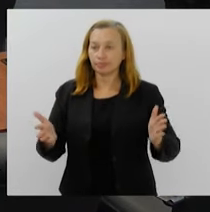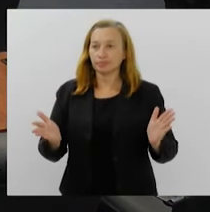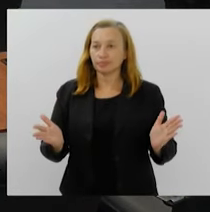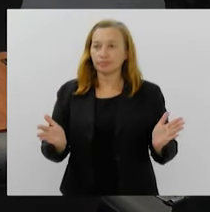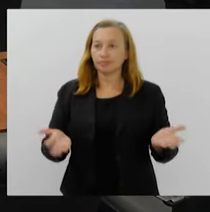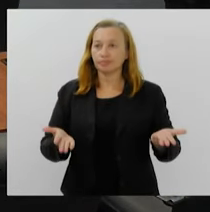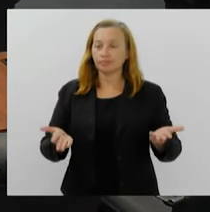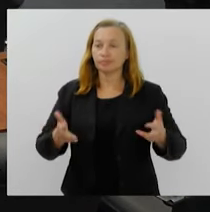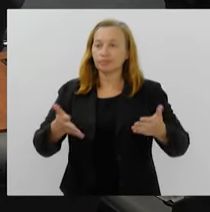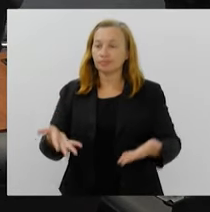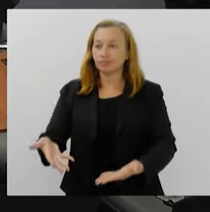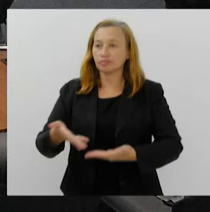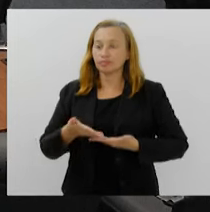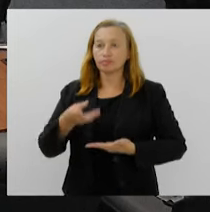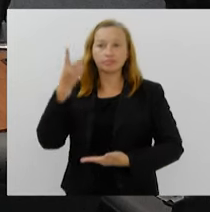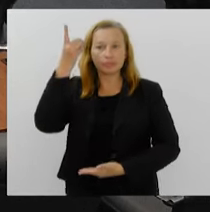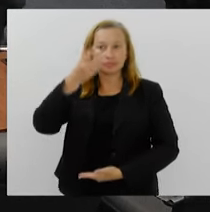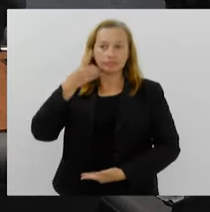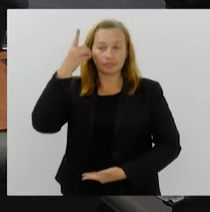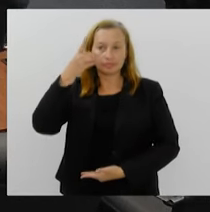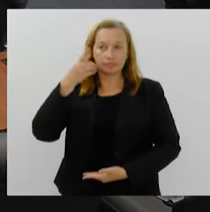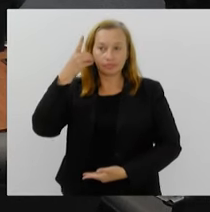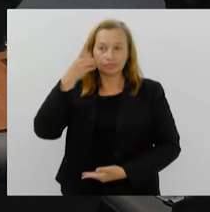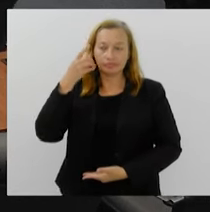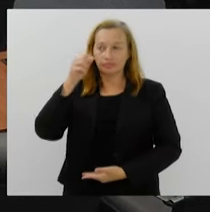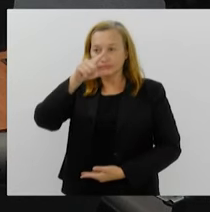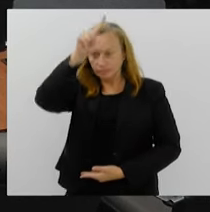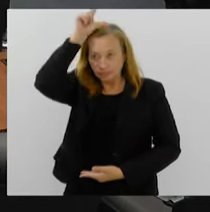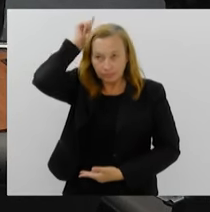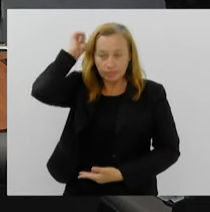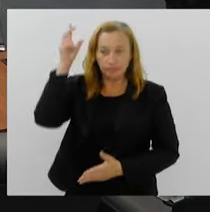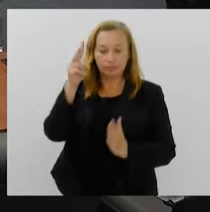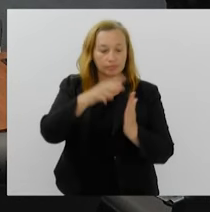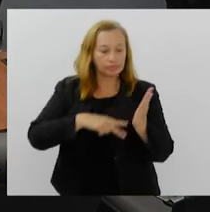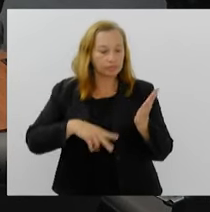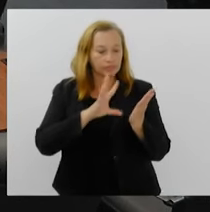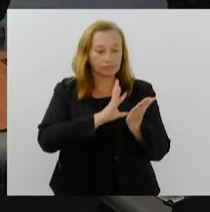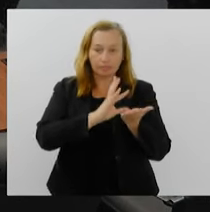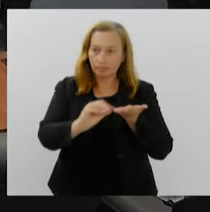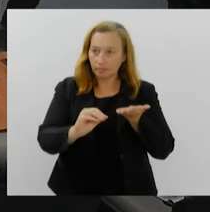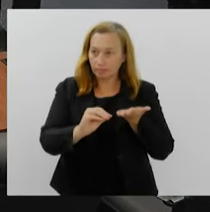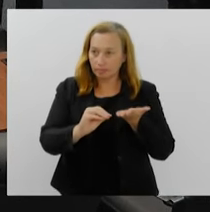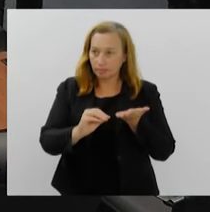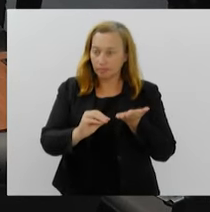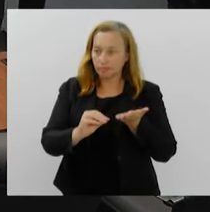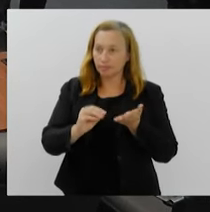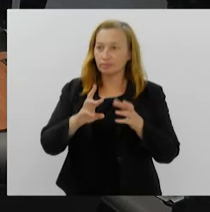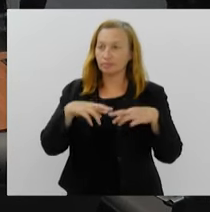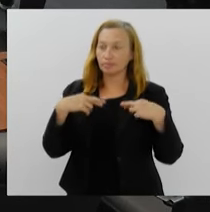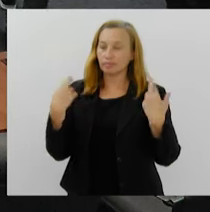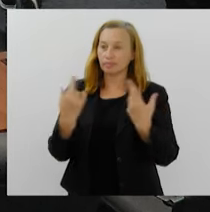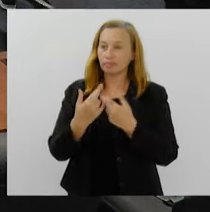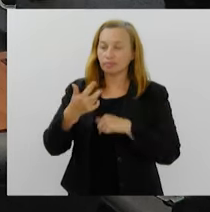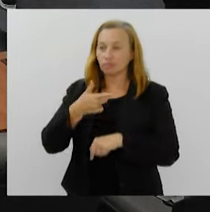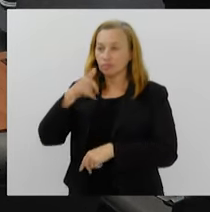A presidência convida o nome do senhor deputado Luiz Paulo para fazer a leitura da ata da sessão anterior.